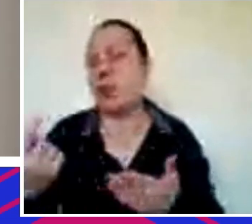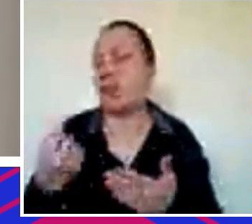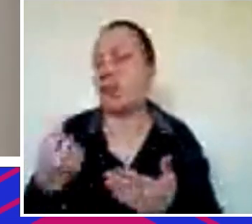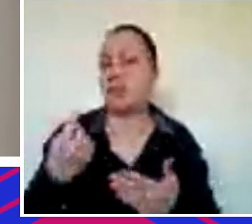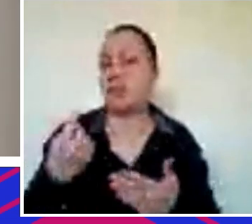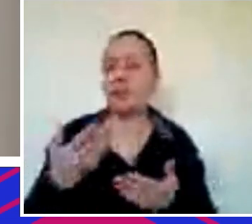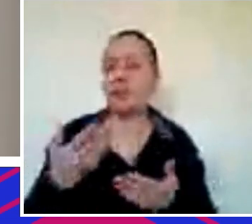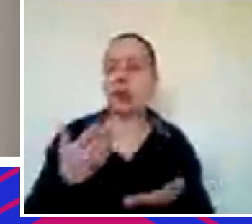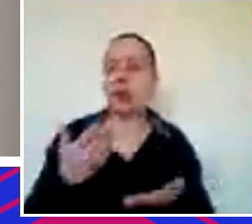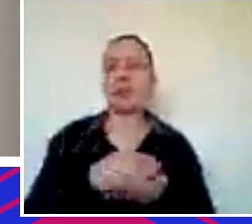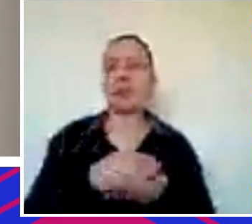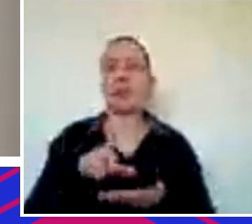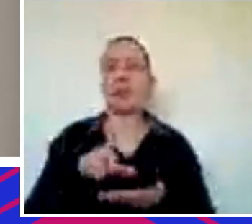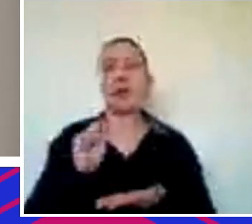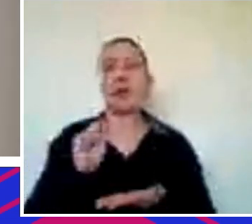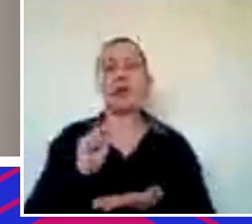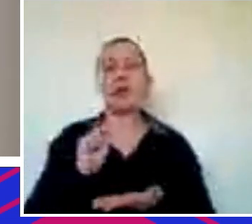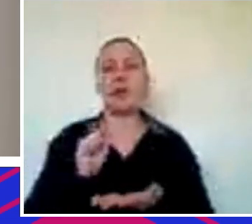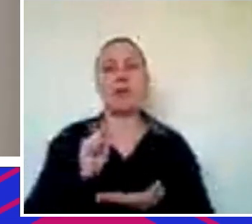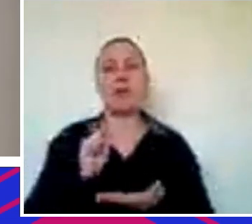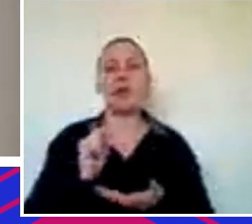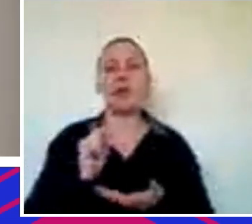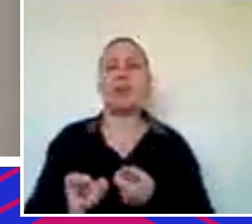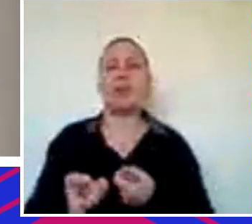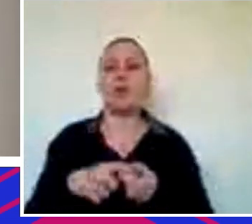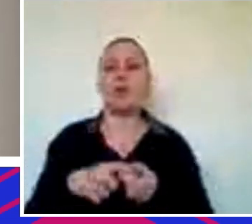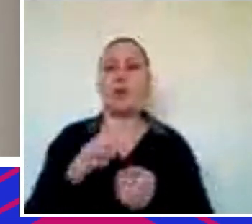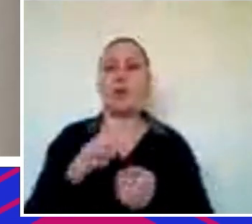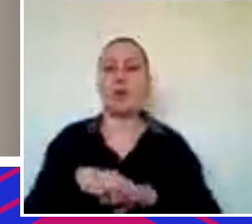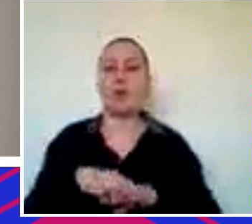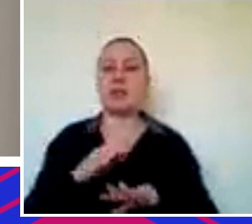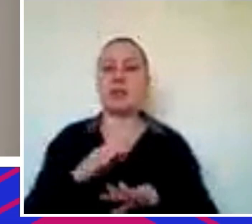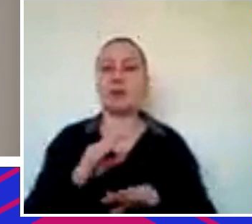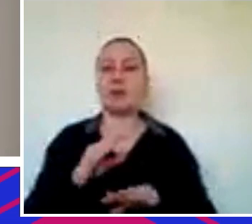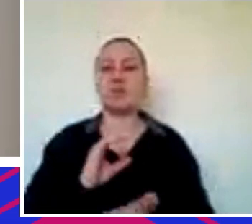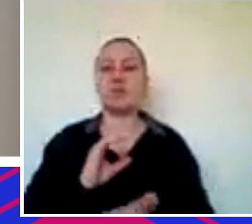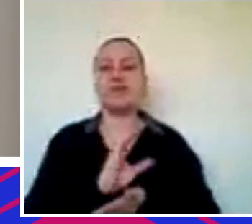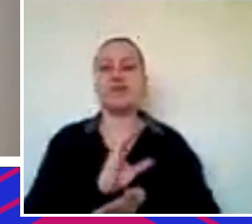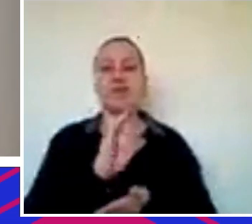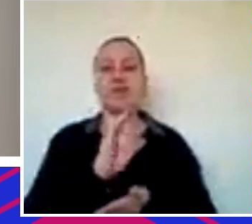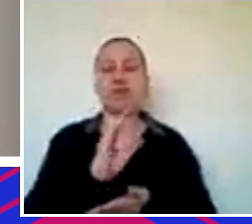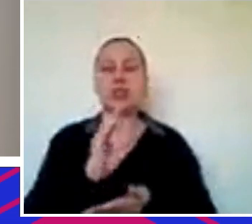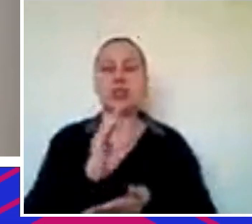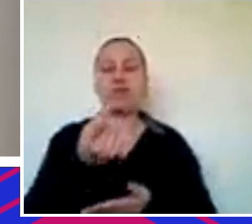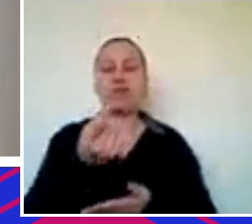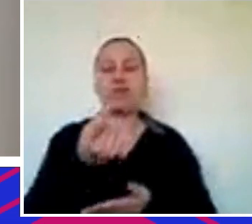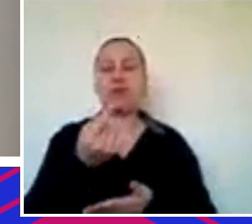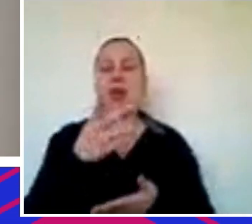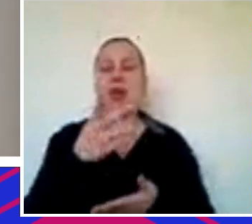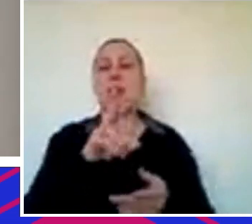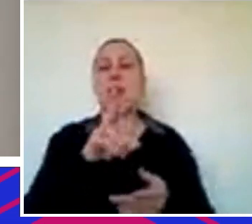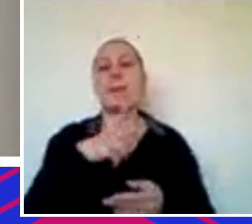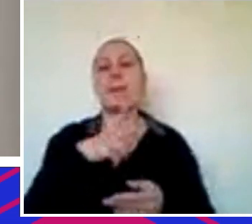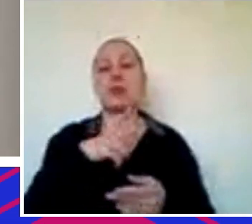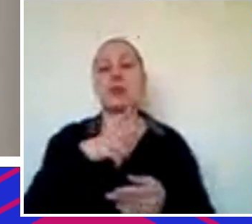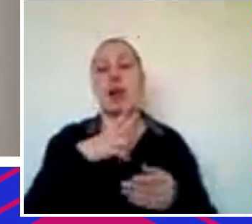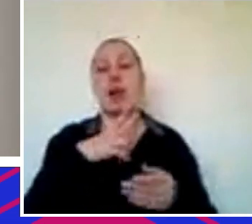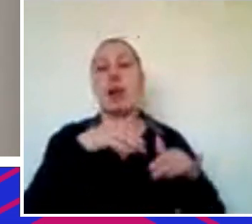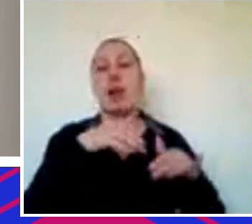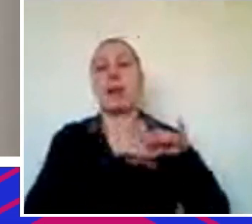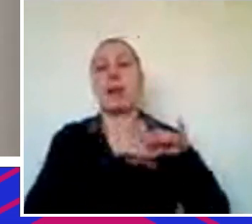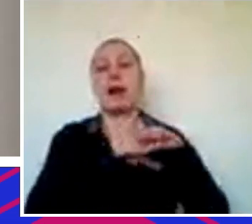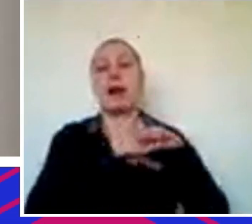alternativas de investimento com retorno maior, vão começar a colocar dinheiro em fundos privados e em outras alternativas como a que a gente